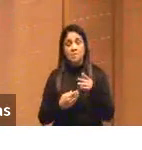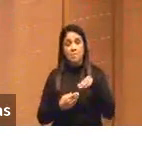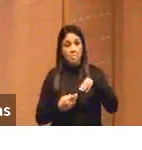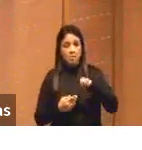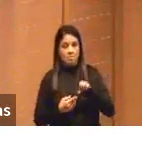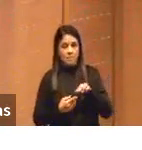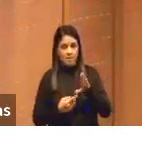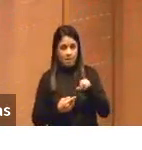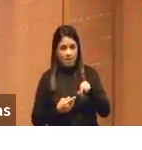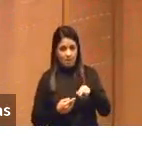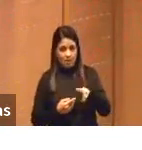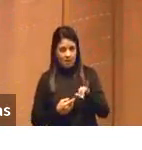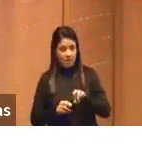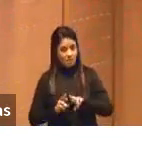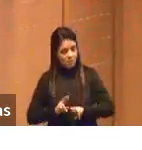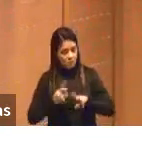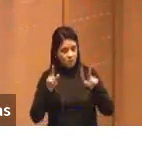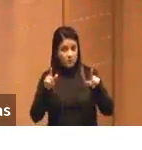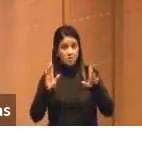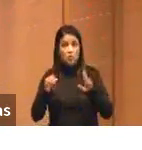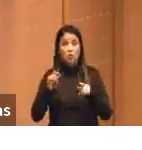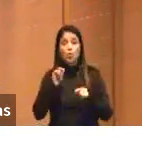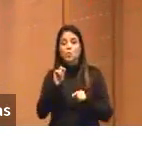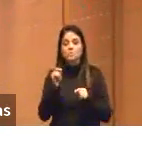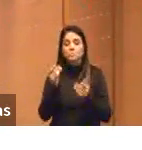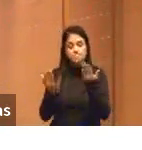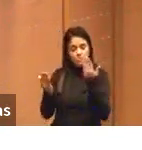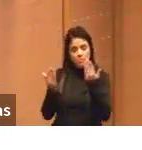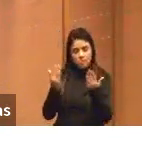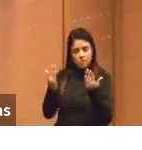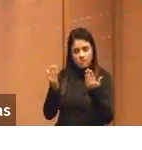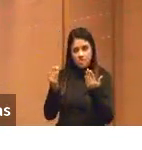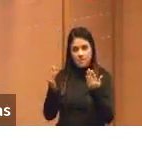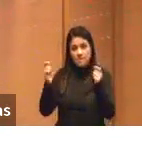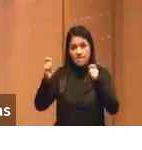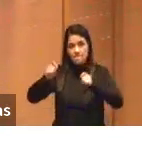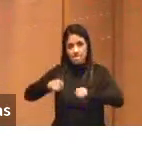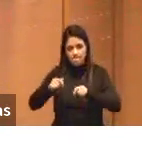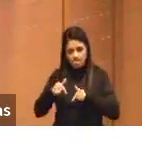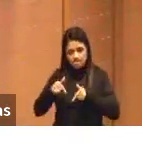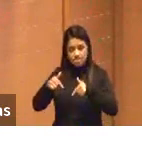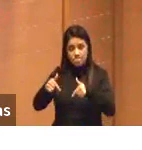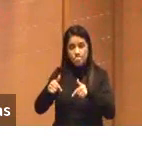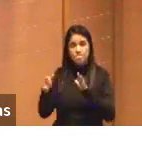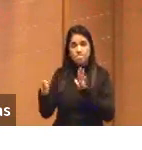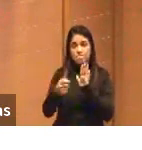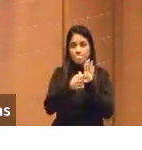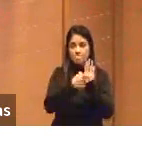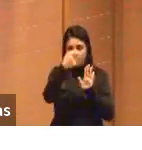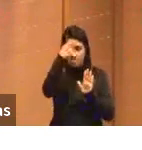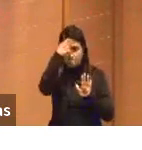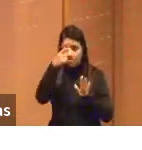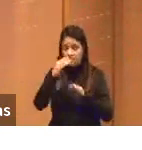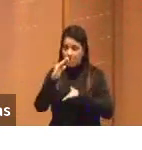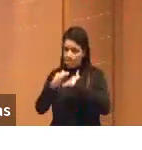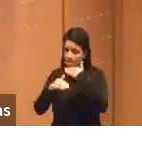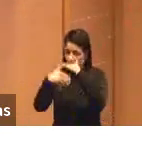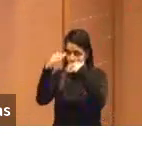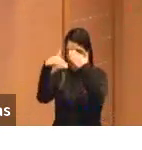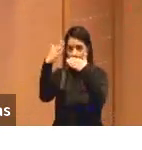e tal, o que se faz é medir a performance. e as inteligências artificiais estão superando cada vez mais